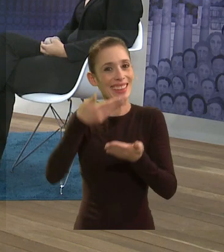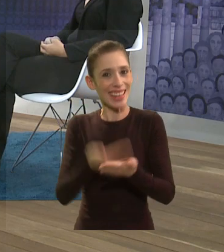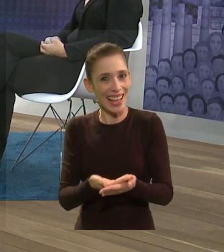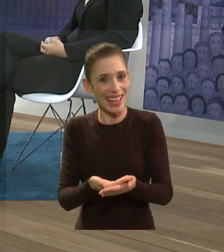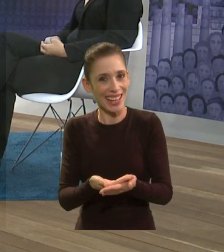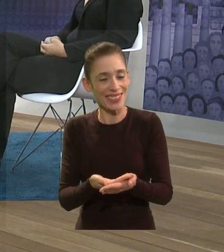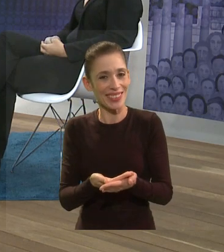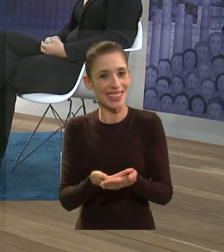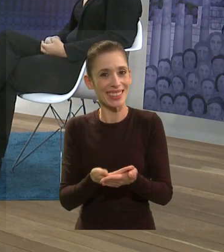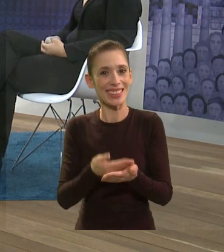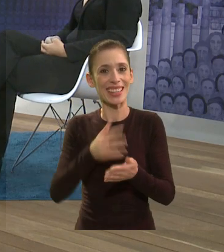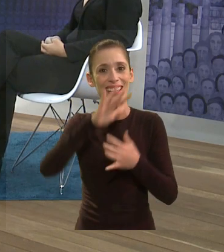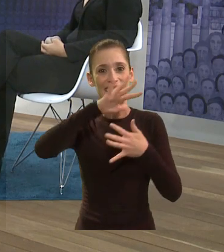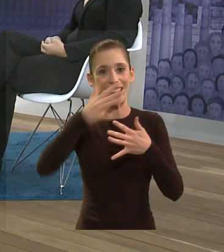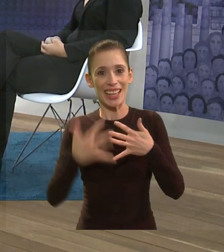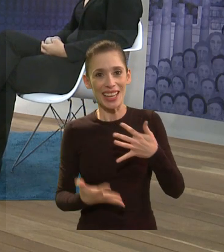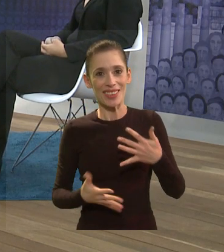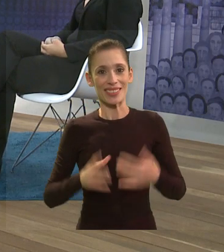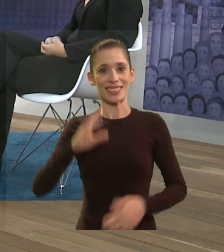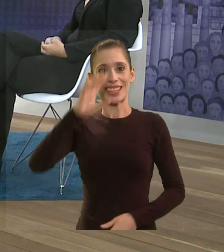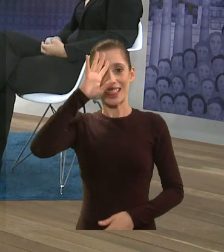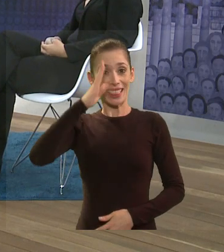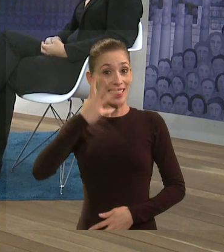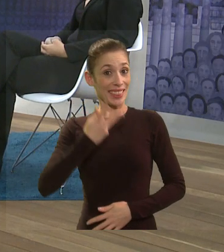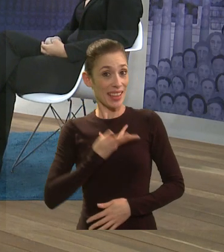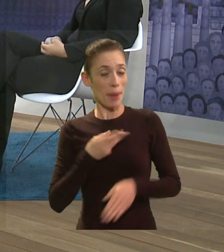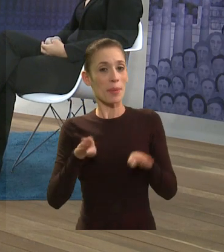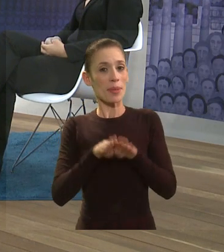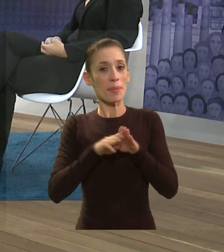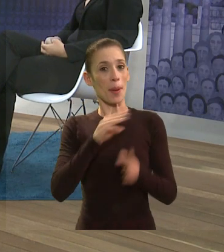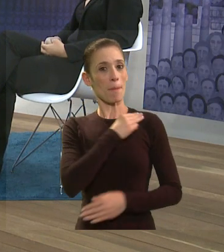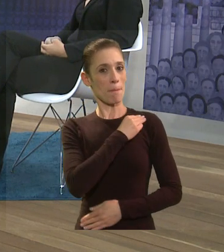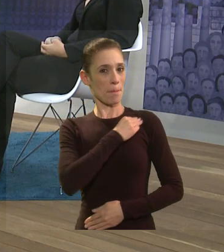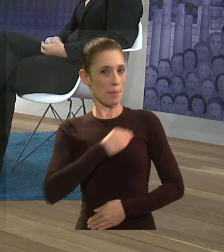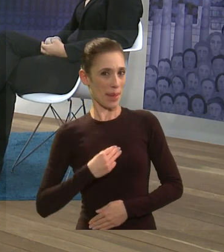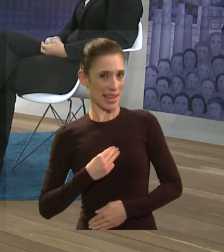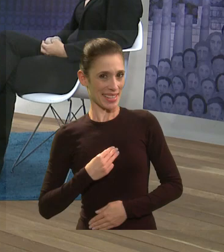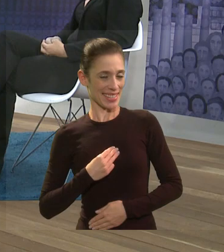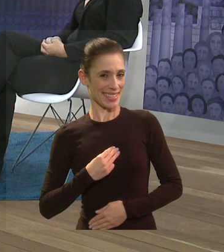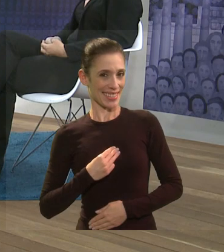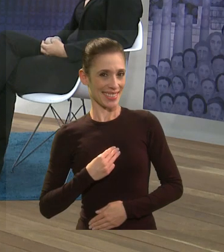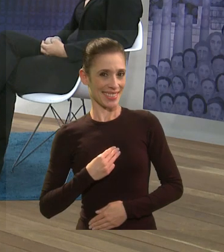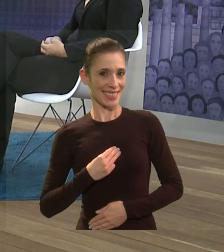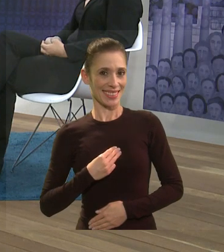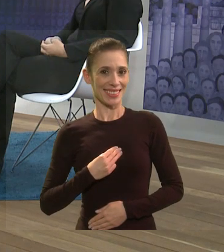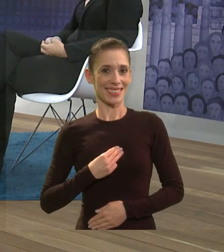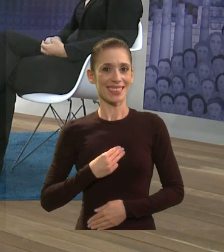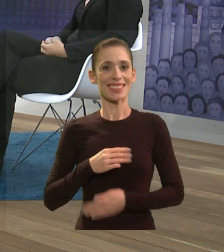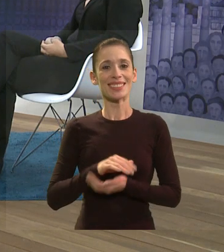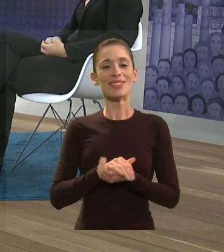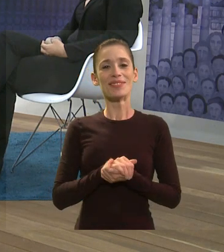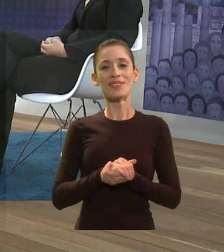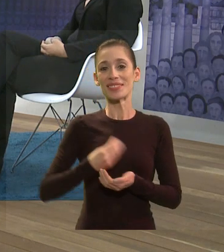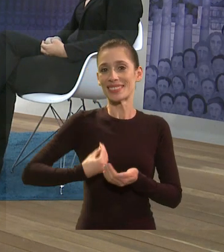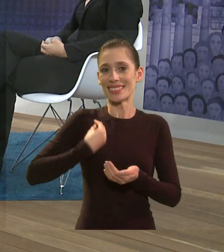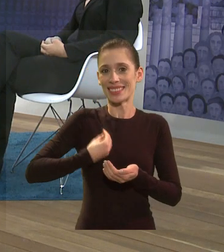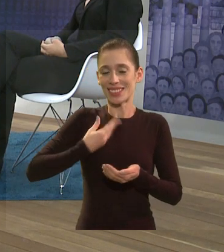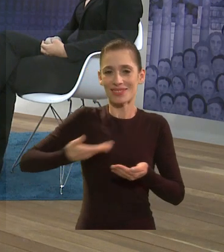intérpretes das intérpretes de Libras Débora Cláudio W e Marcia Elisa Depol que